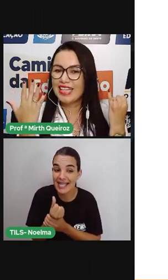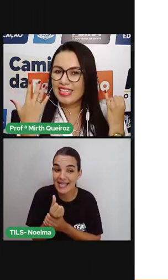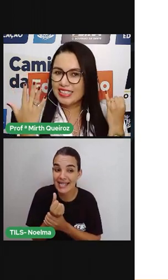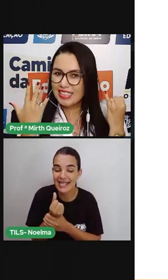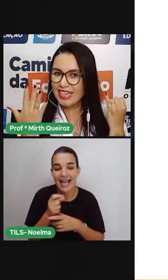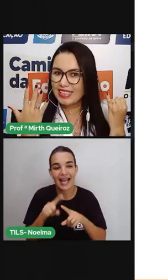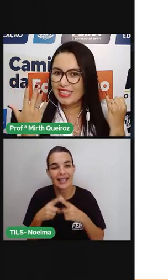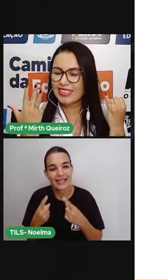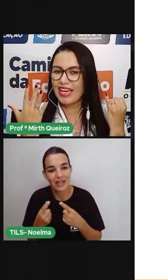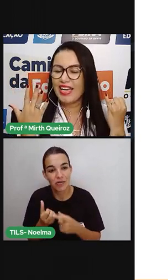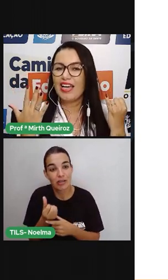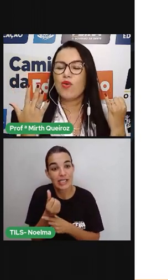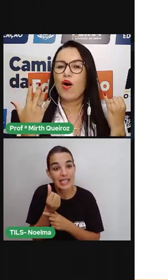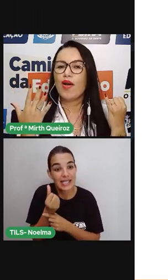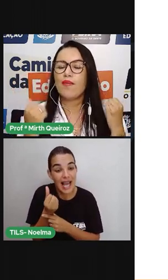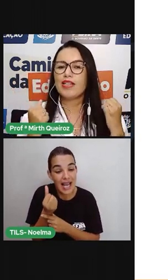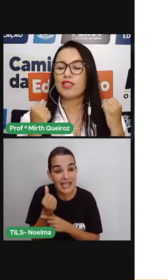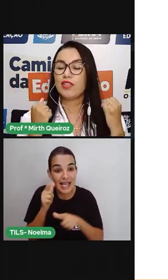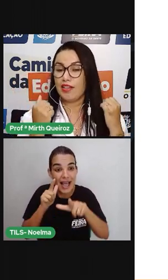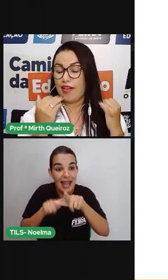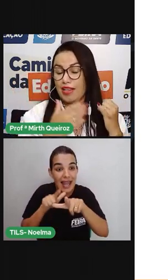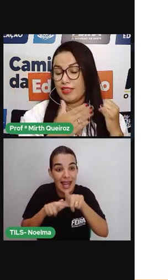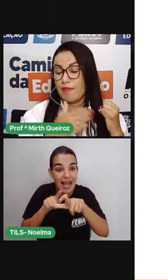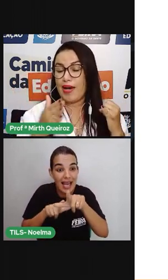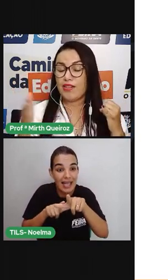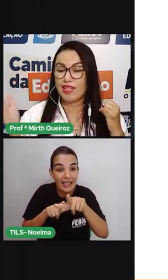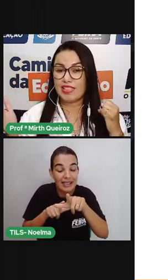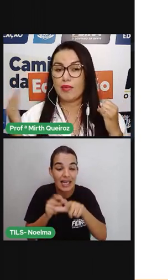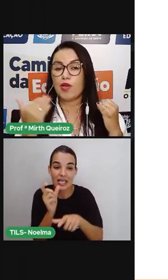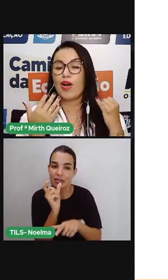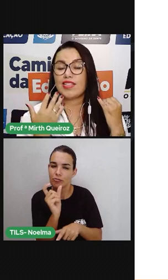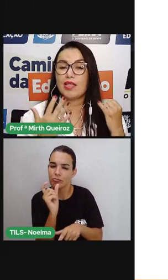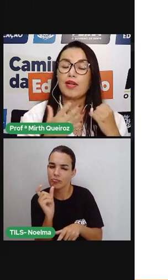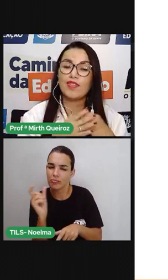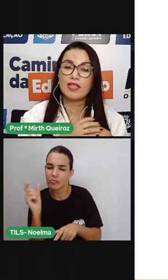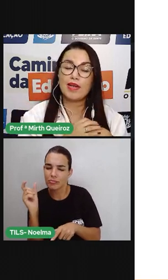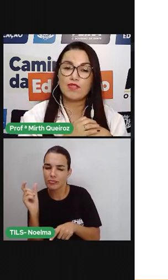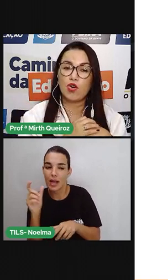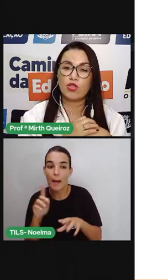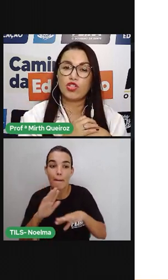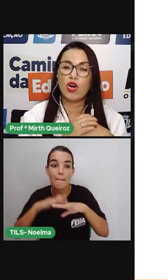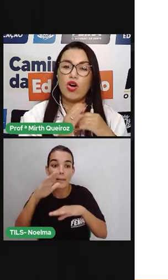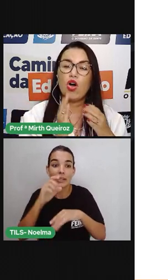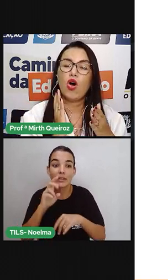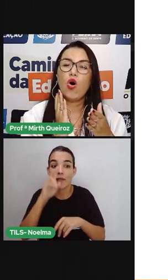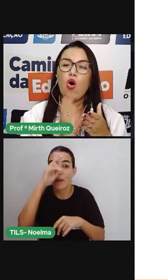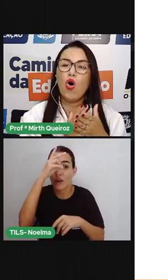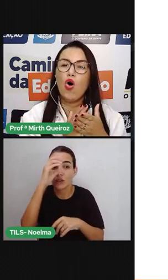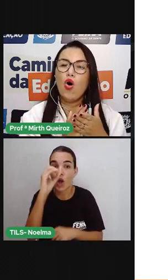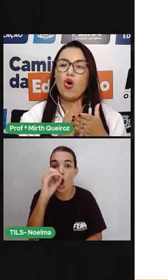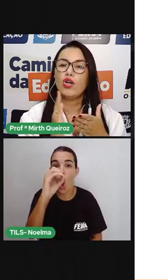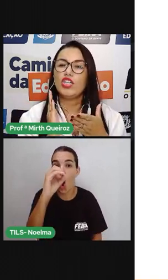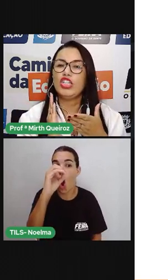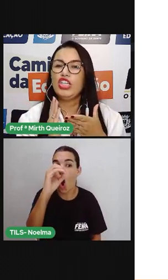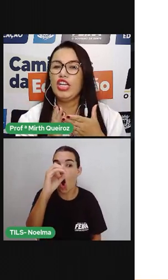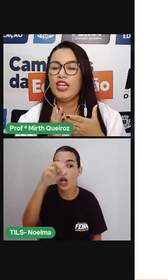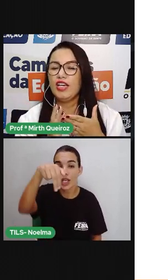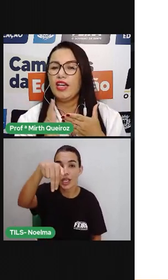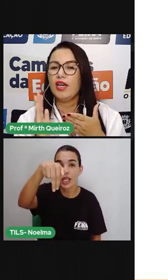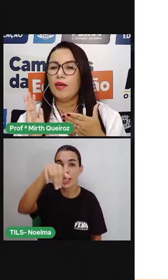Dessas seis letras, né? Qual é a mais... Separando a sílaba, qual a sílaba que vai ser mais forte? Ó. Ó.